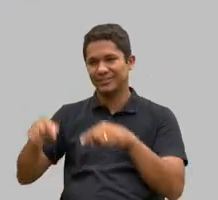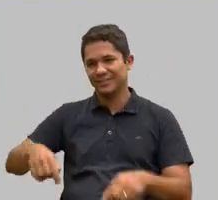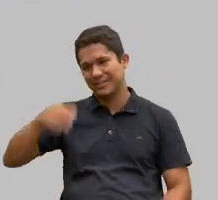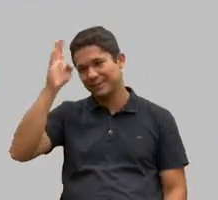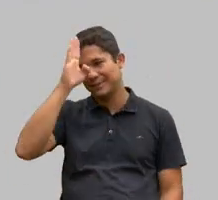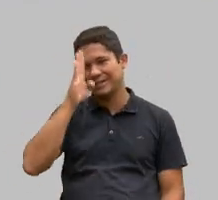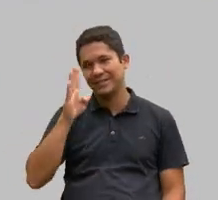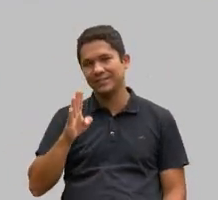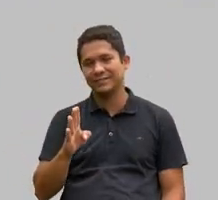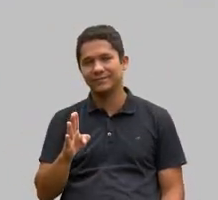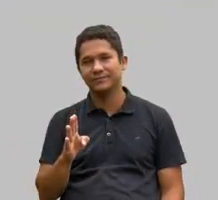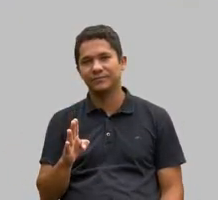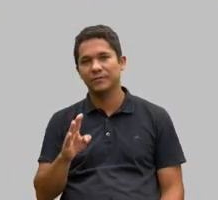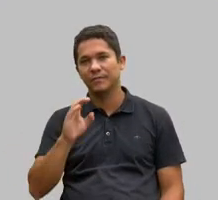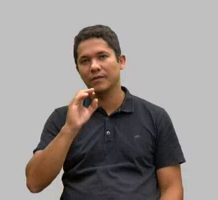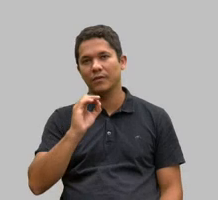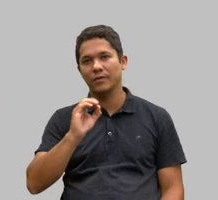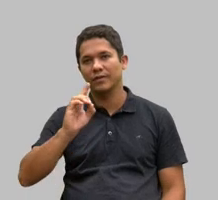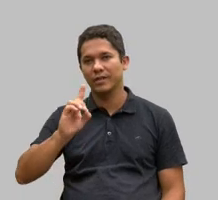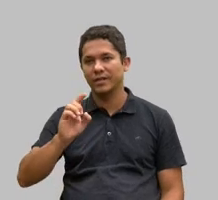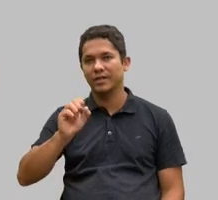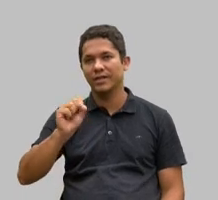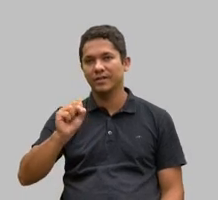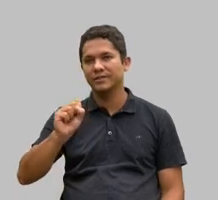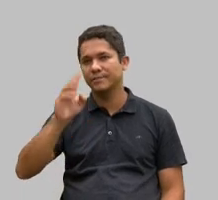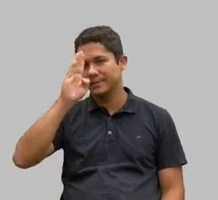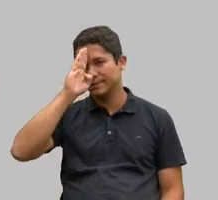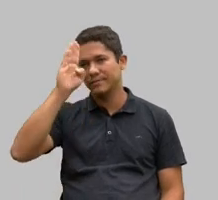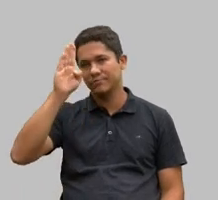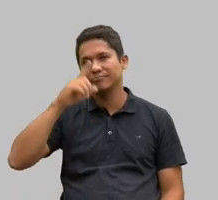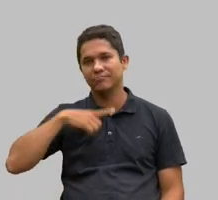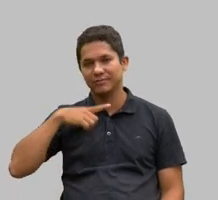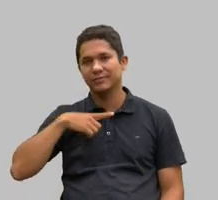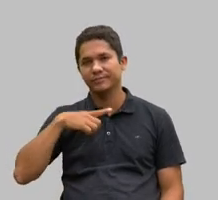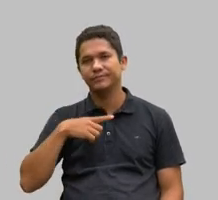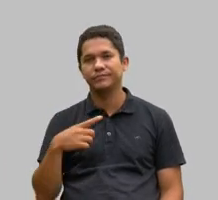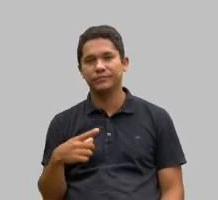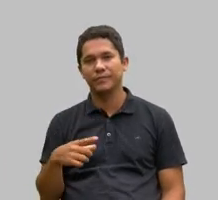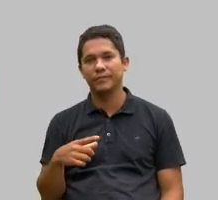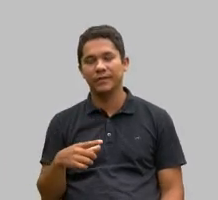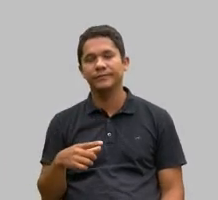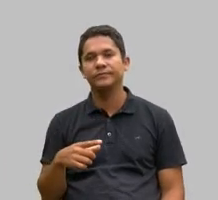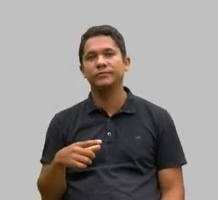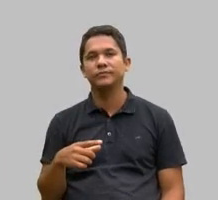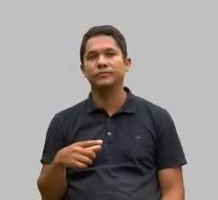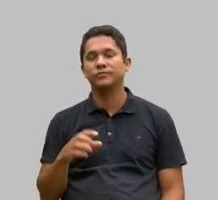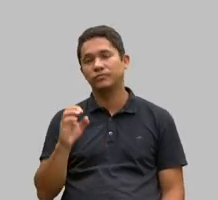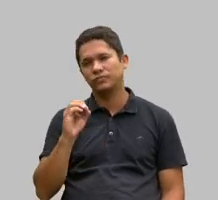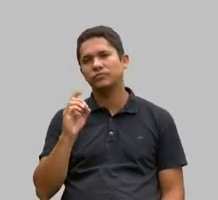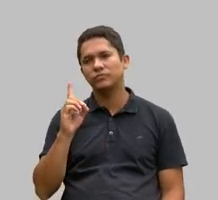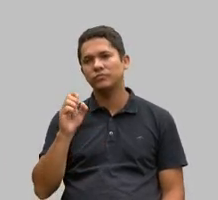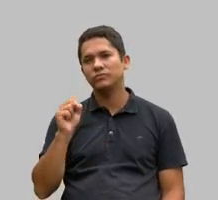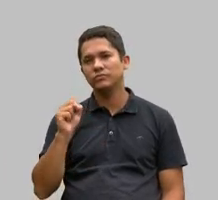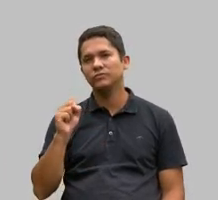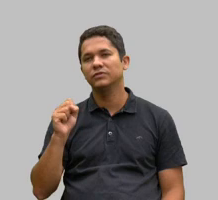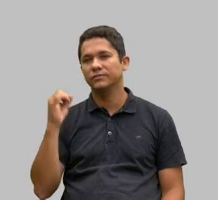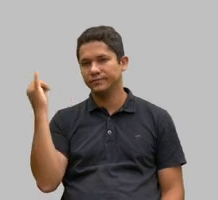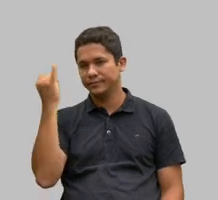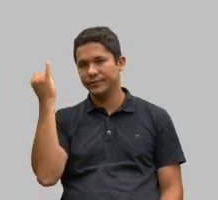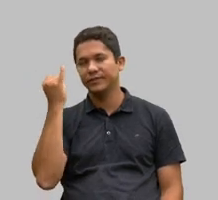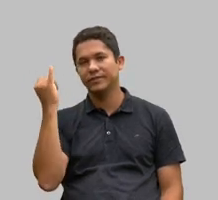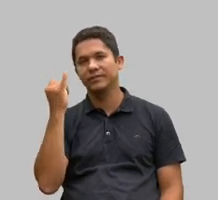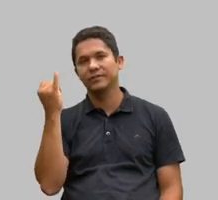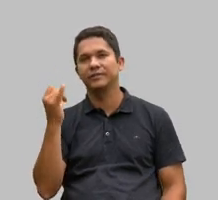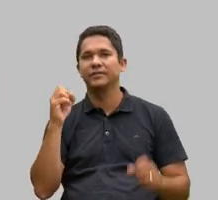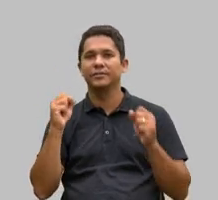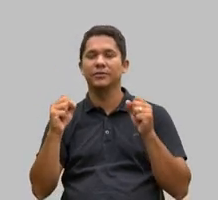ODS se destacam, todos os 17 são importantes, não é, gente? Os ODS, eles foram feitos em caixinhas, mas poderiam ser quebra